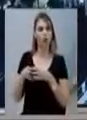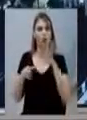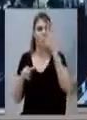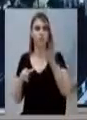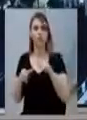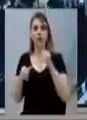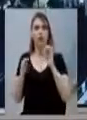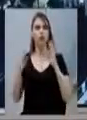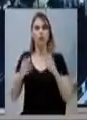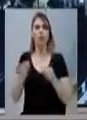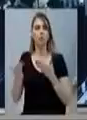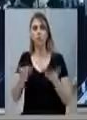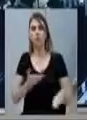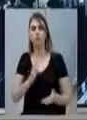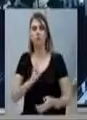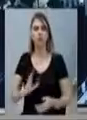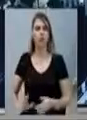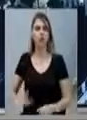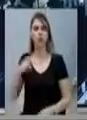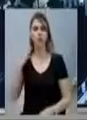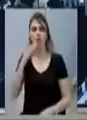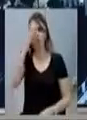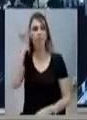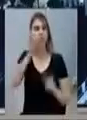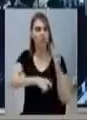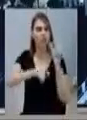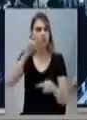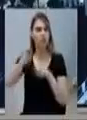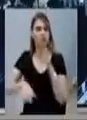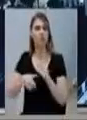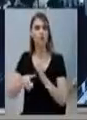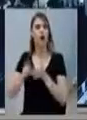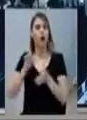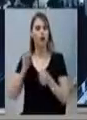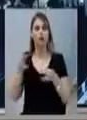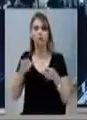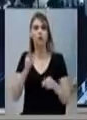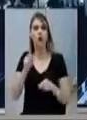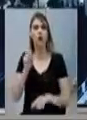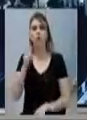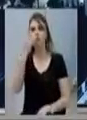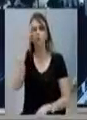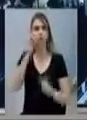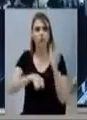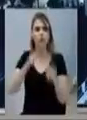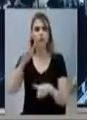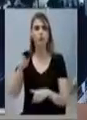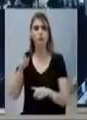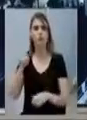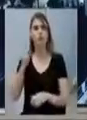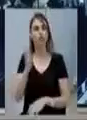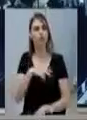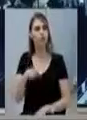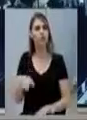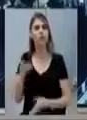todo mundo para vir aqui na Câmara, são cidadões. Antes de tudo, são cidadões chancherenses que